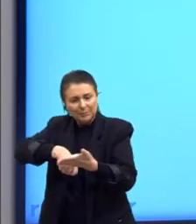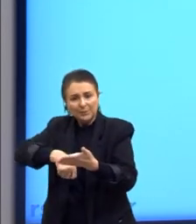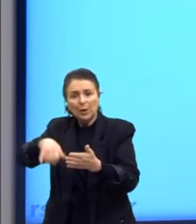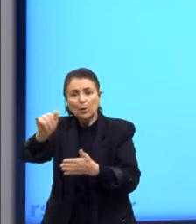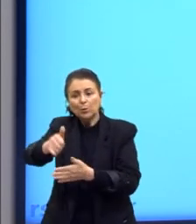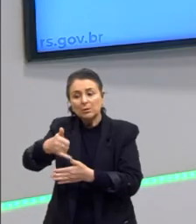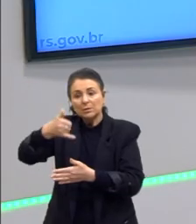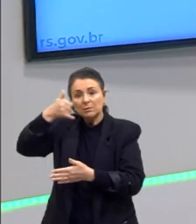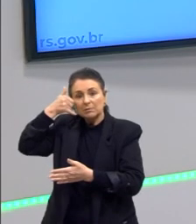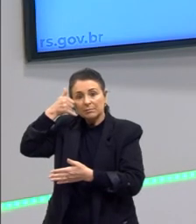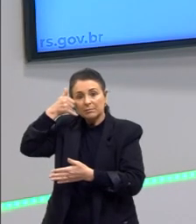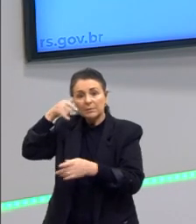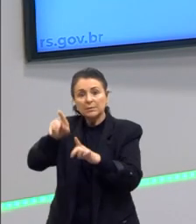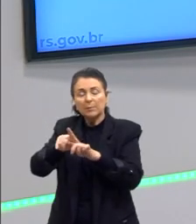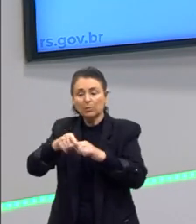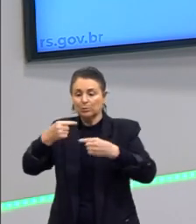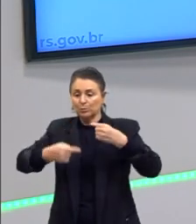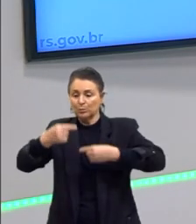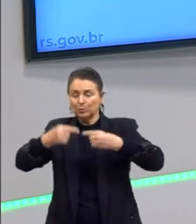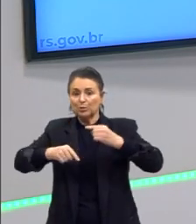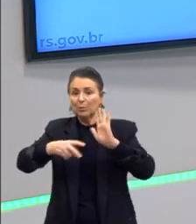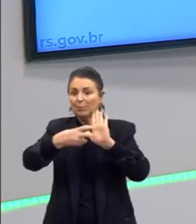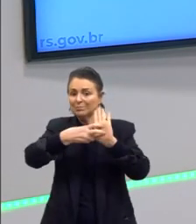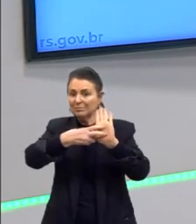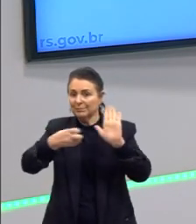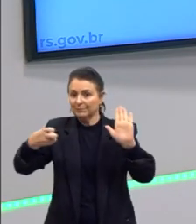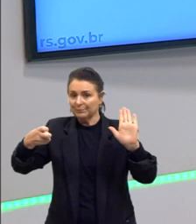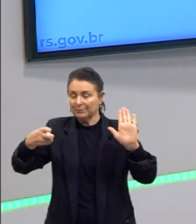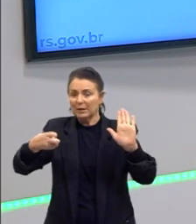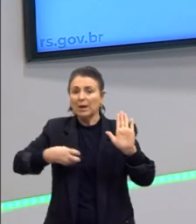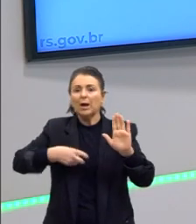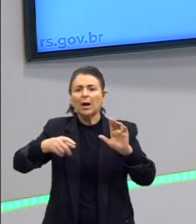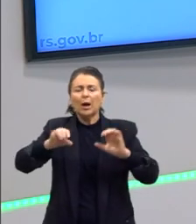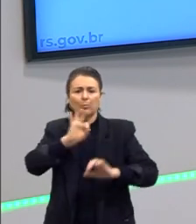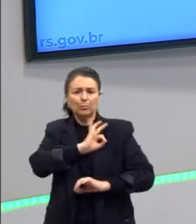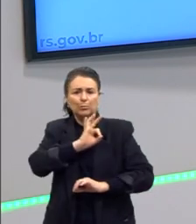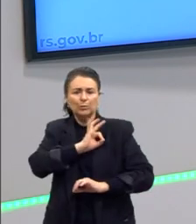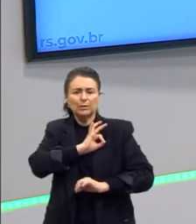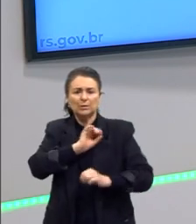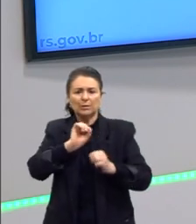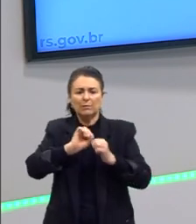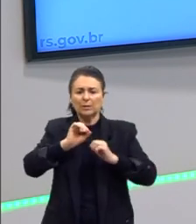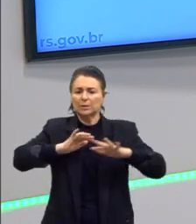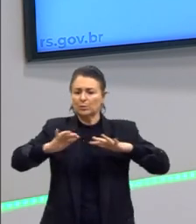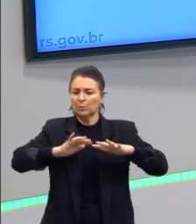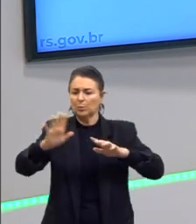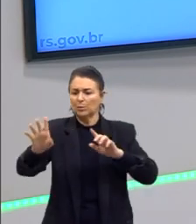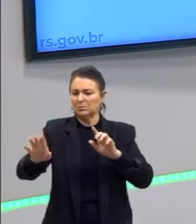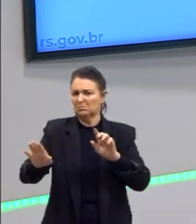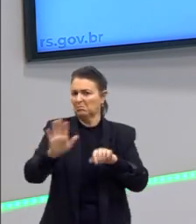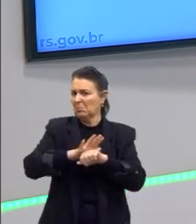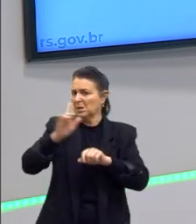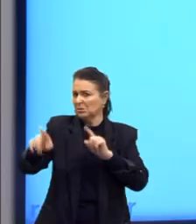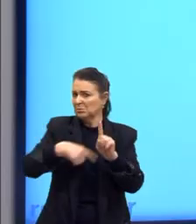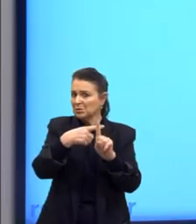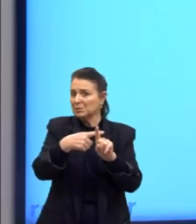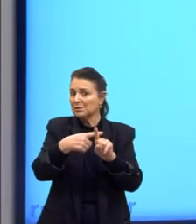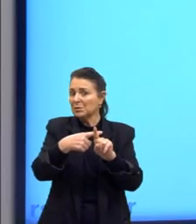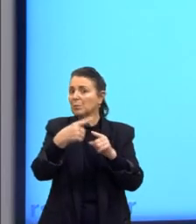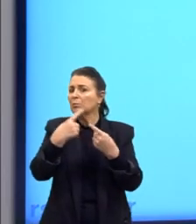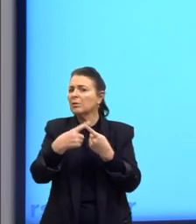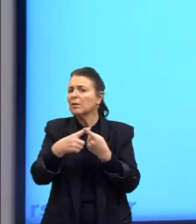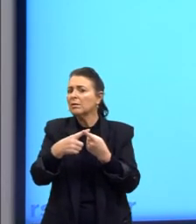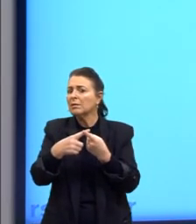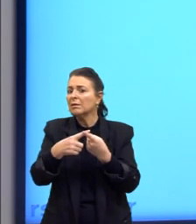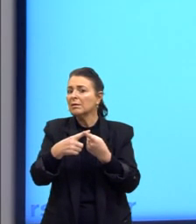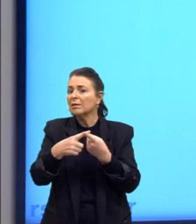nós discutimos a questão da criminalidade, em que a polícia tem efetivado com ações mais positivas, muitas delas através dessas